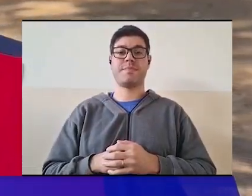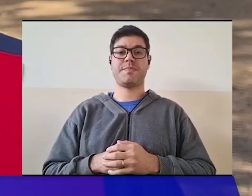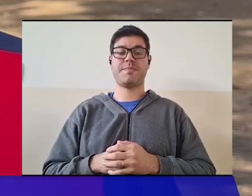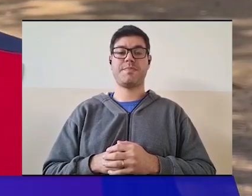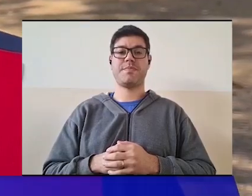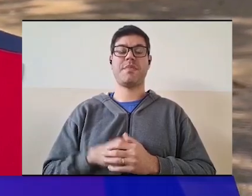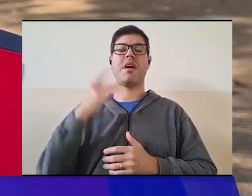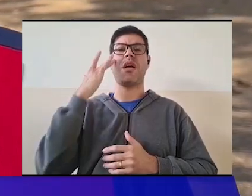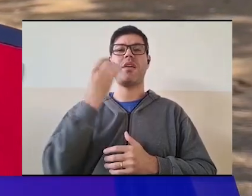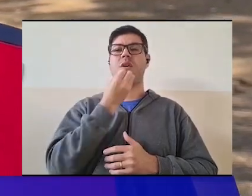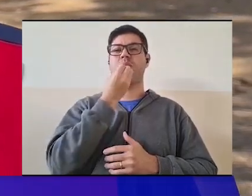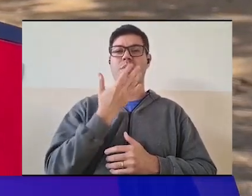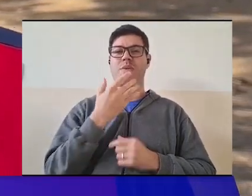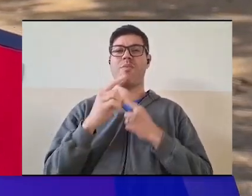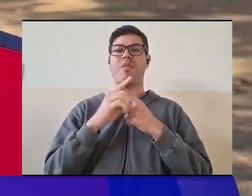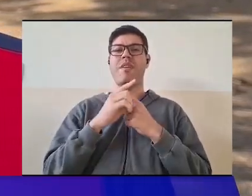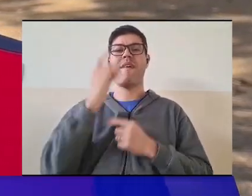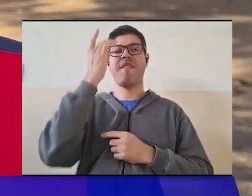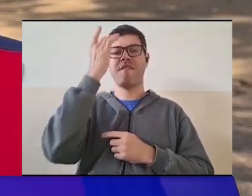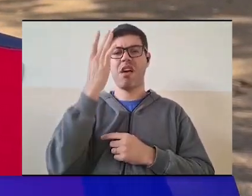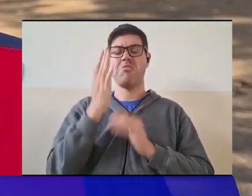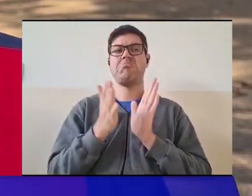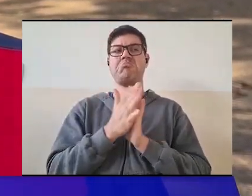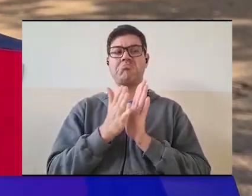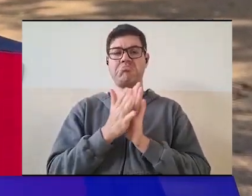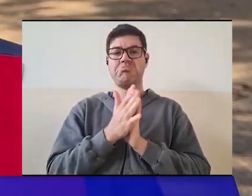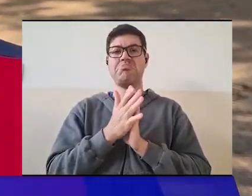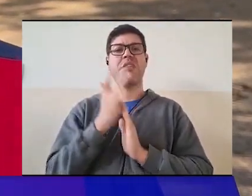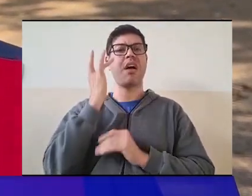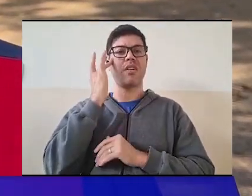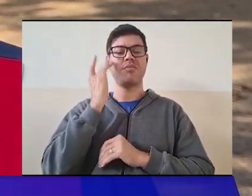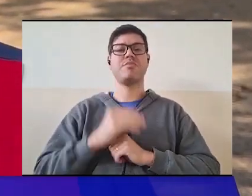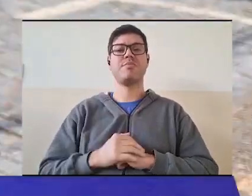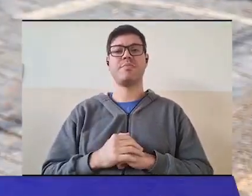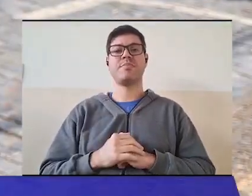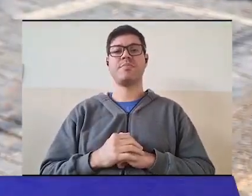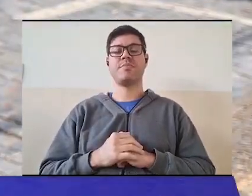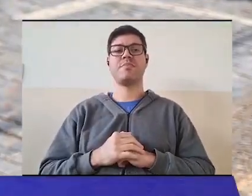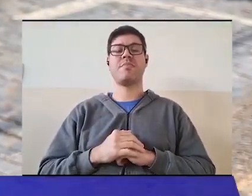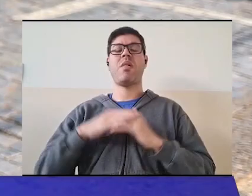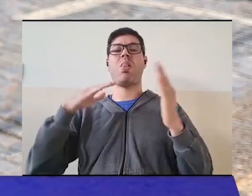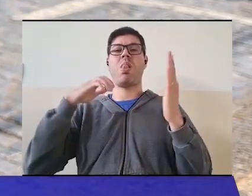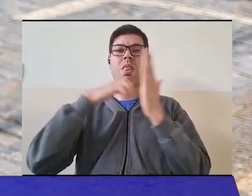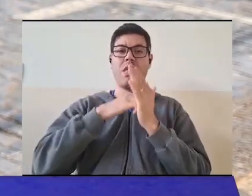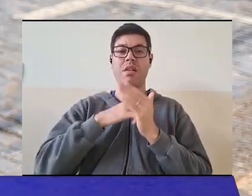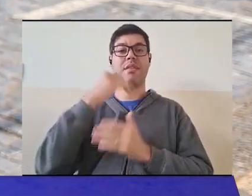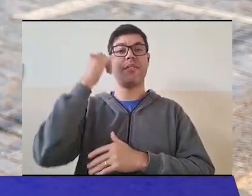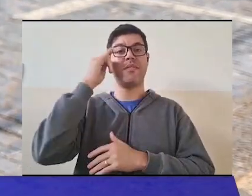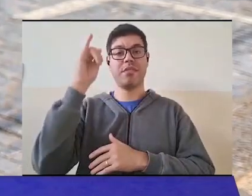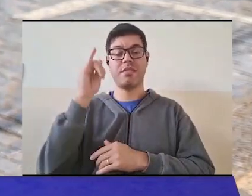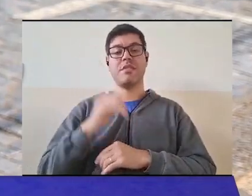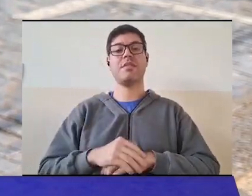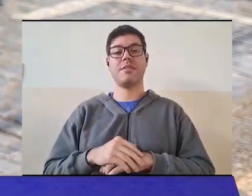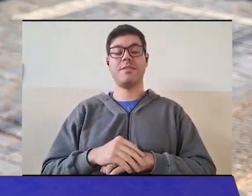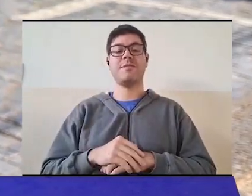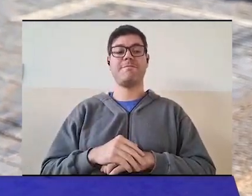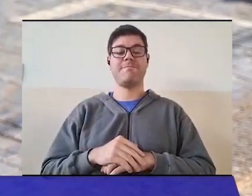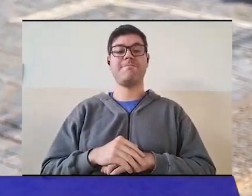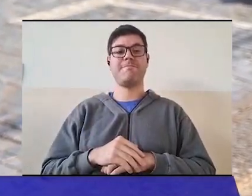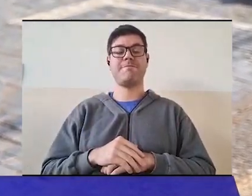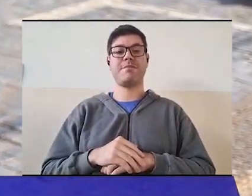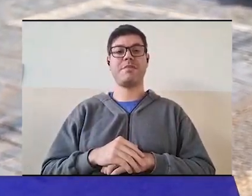uma forma boa e facilitou muito bem. Está de parabéns ao prefeito. Para evitar dissidente,